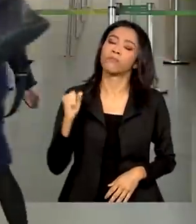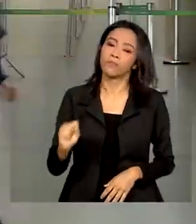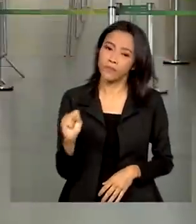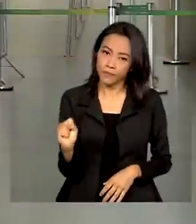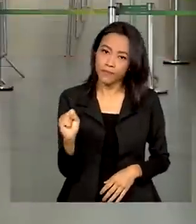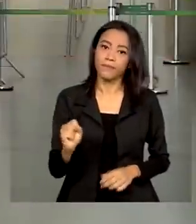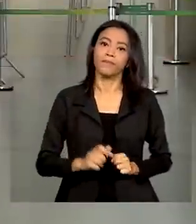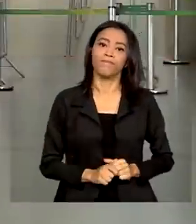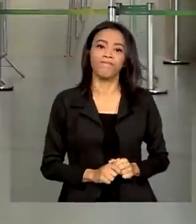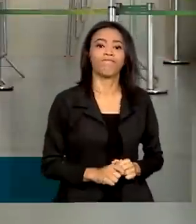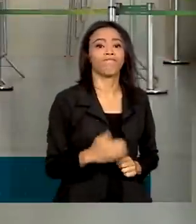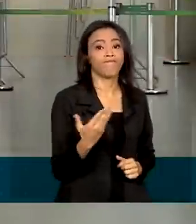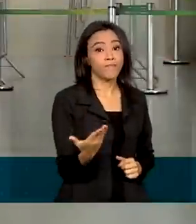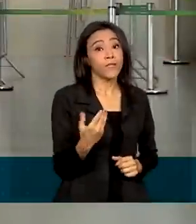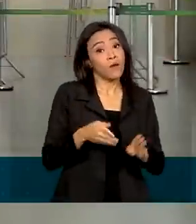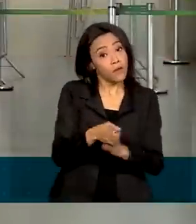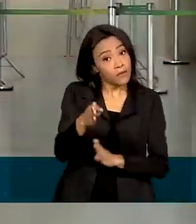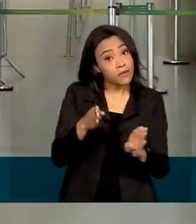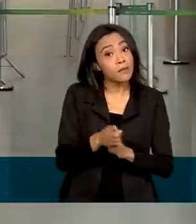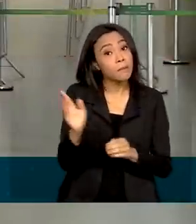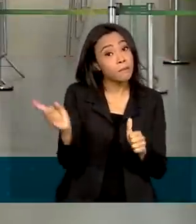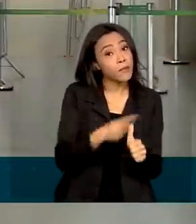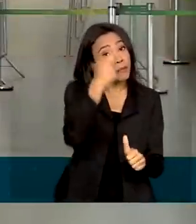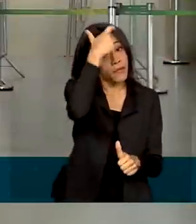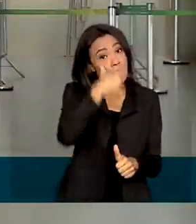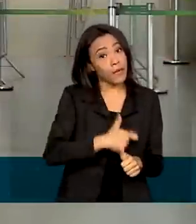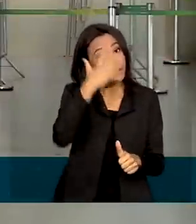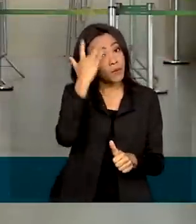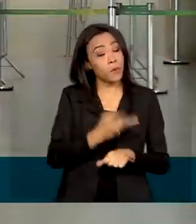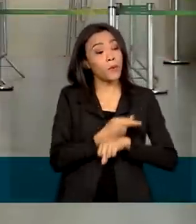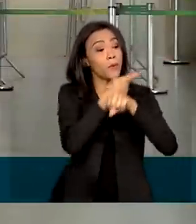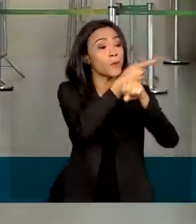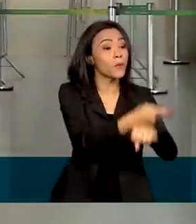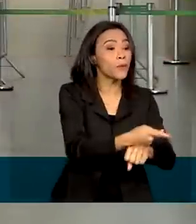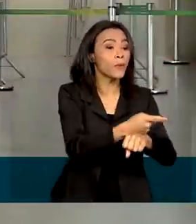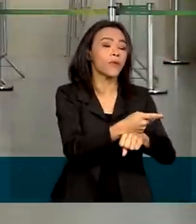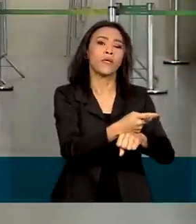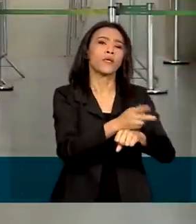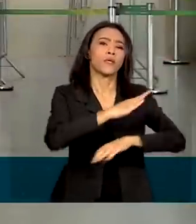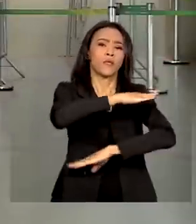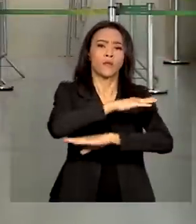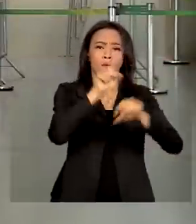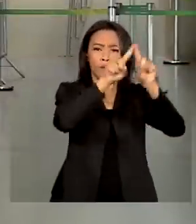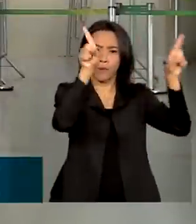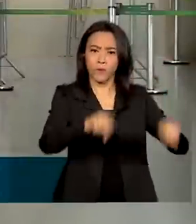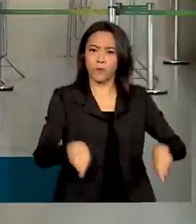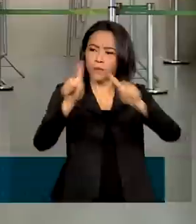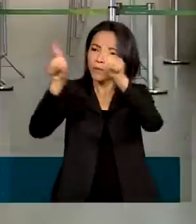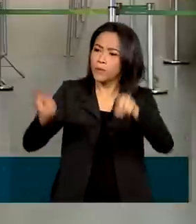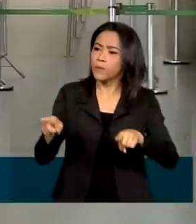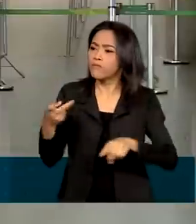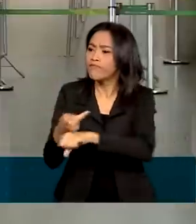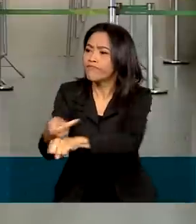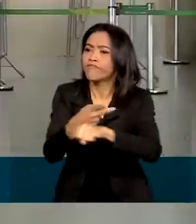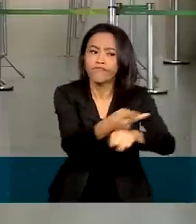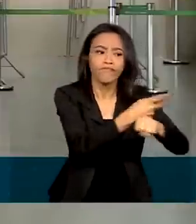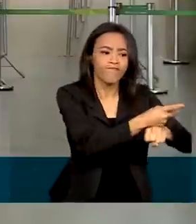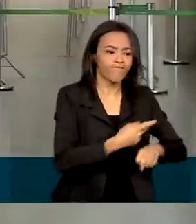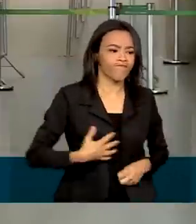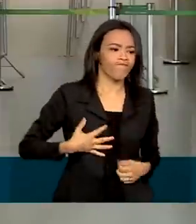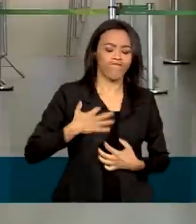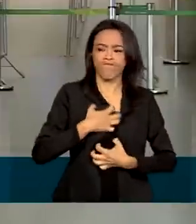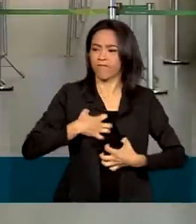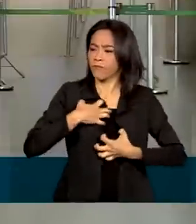recomendação é que o passageiro procure primeiro os guichês das companhias aéreas no aeroporto. Caso ele não fique satisfeito com a